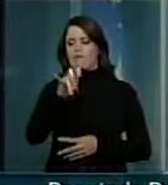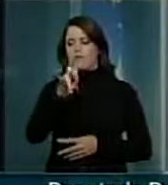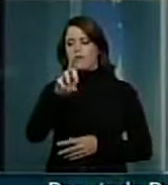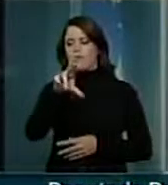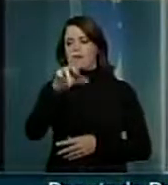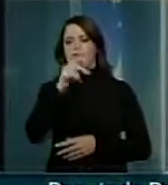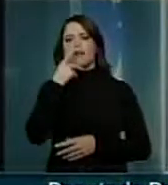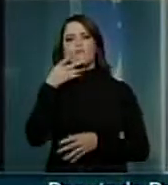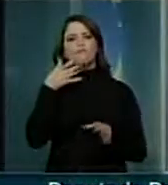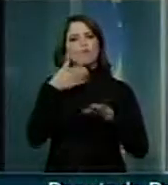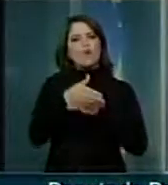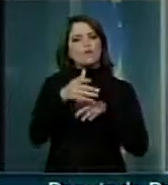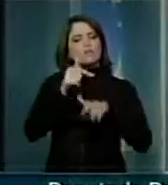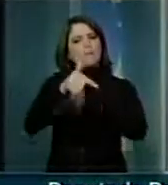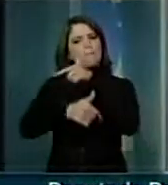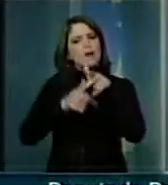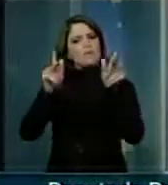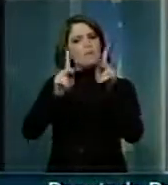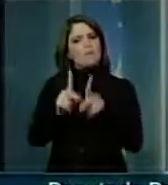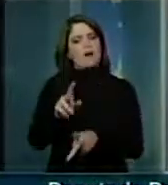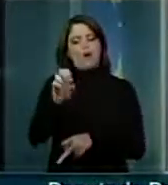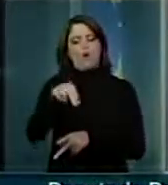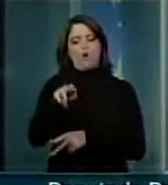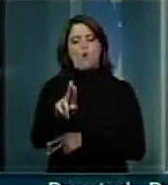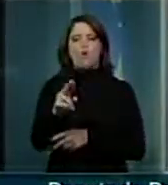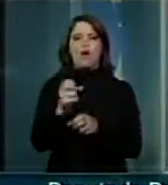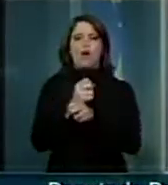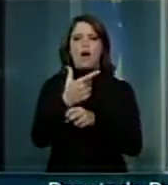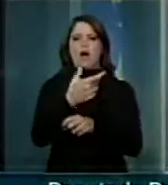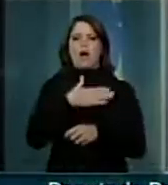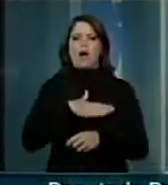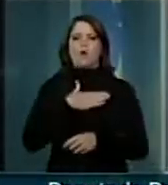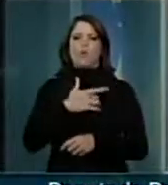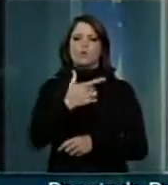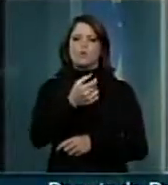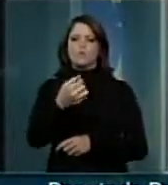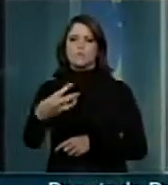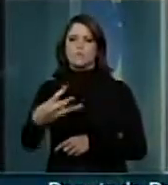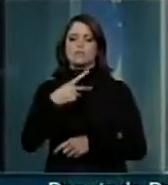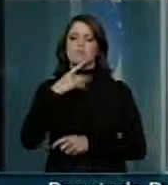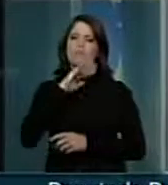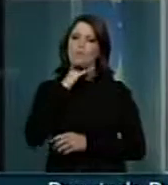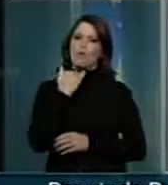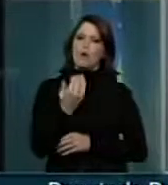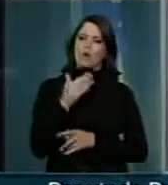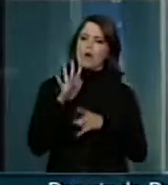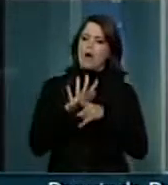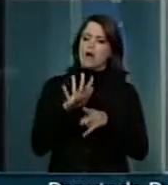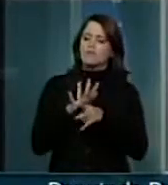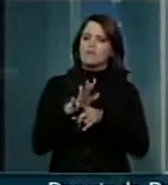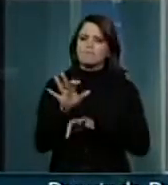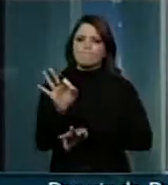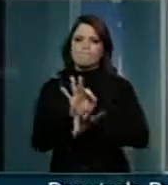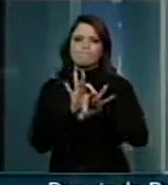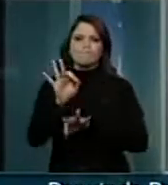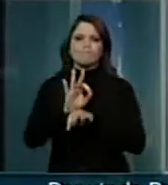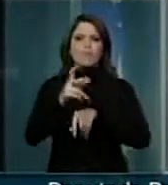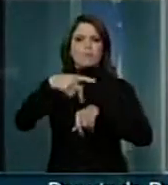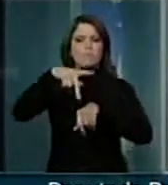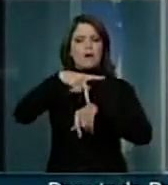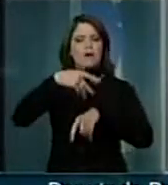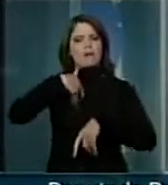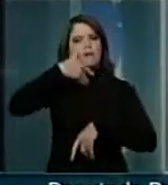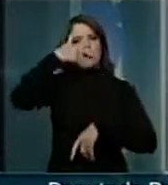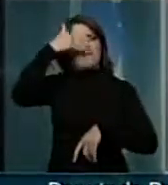que em missão de paz da ONU, em agosto de 2003, morreu ajudando a reconstruir o